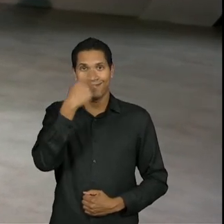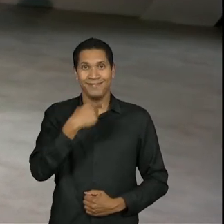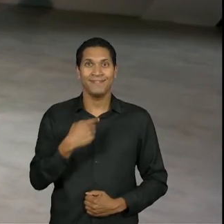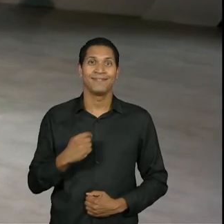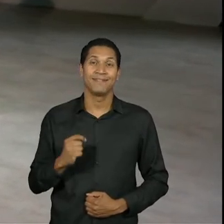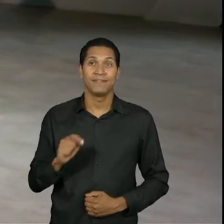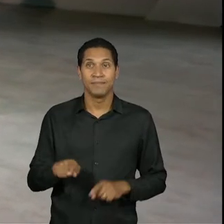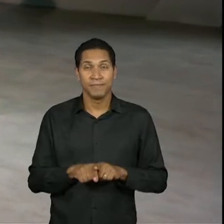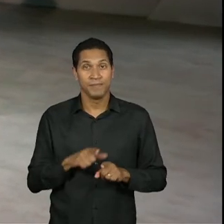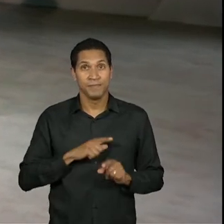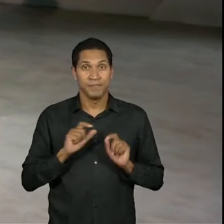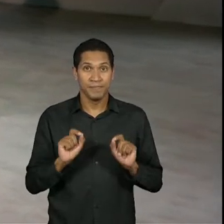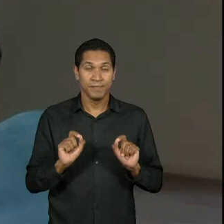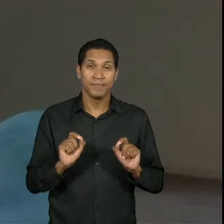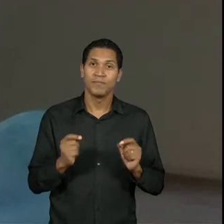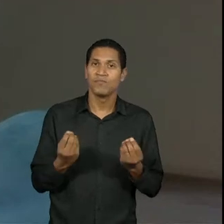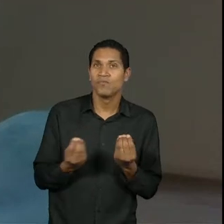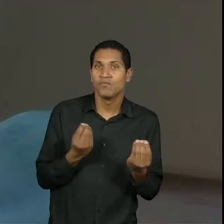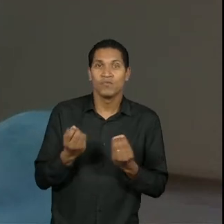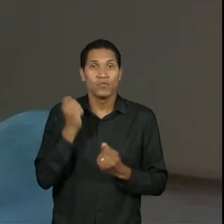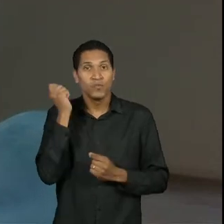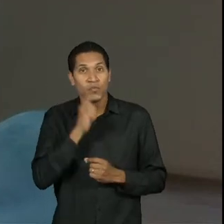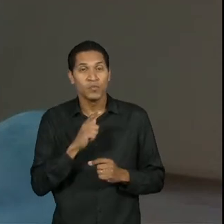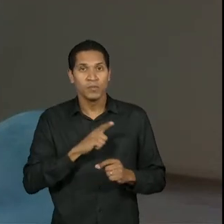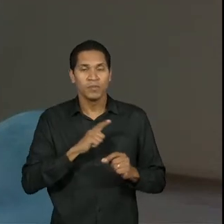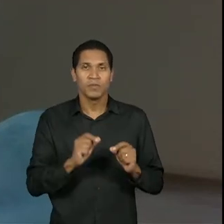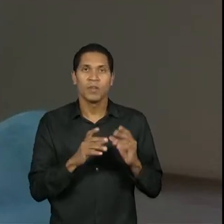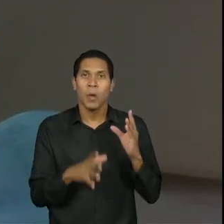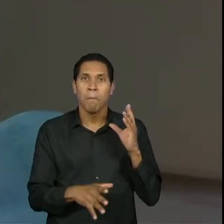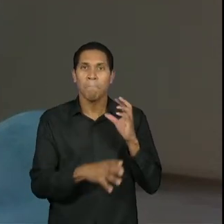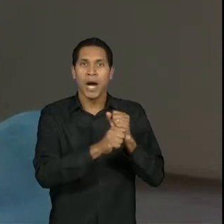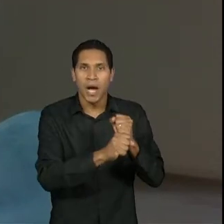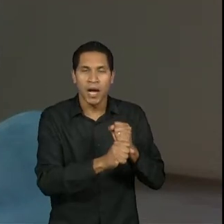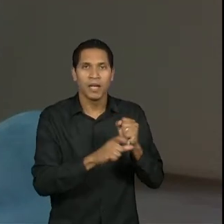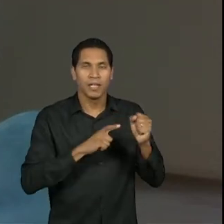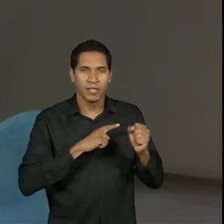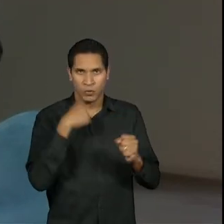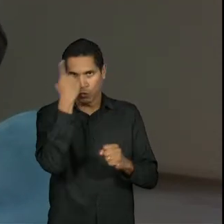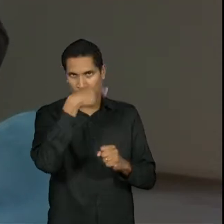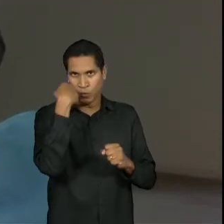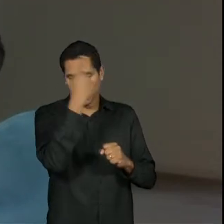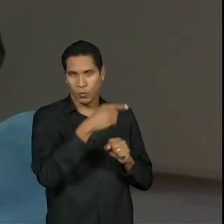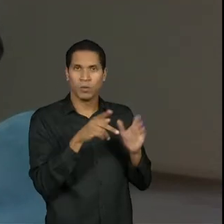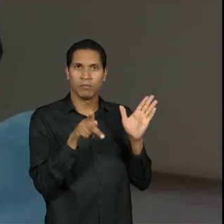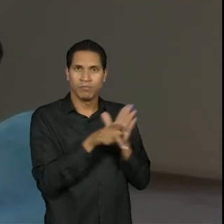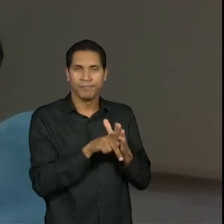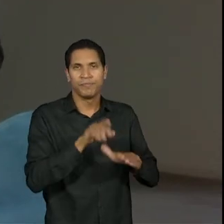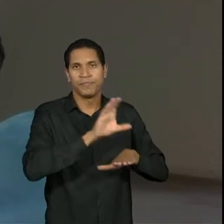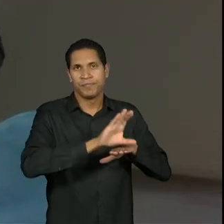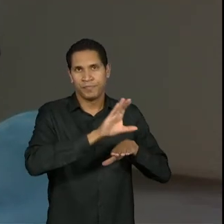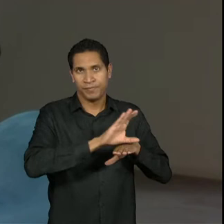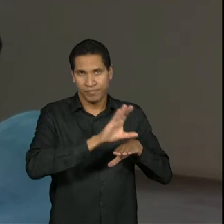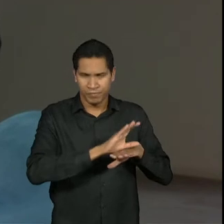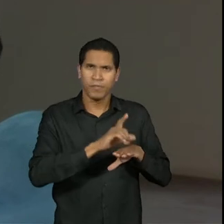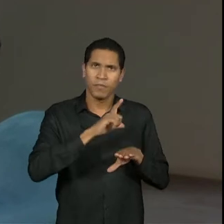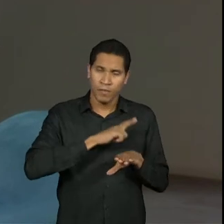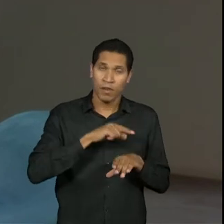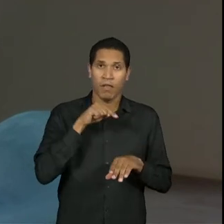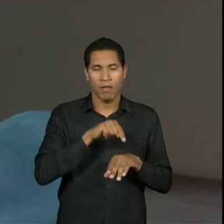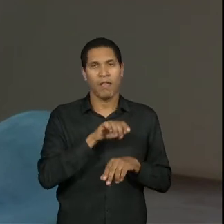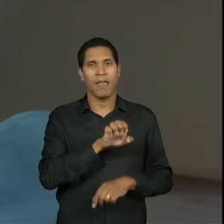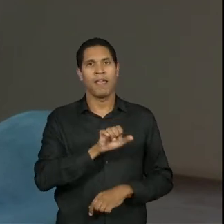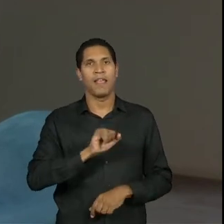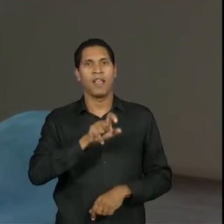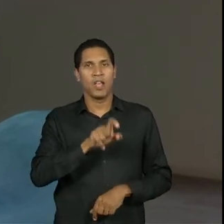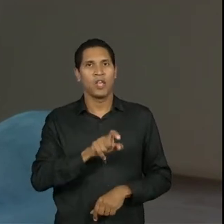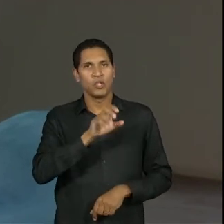não conseguem concluir a carga horária prevista. A gente tem, para todos os cursos do eixo, né? Então, só